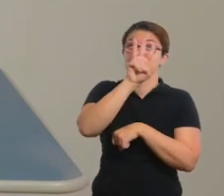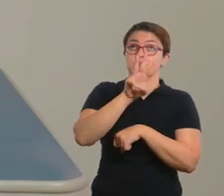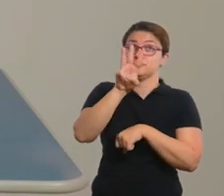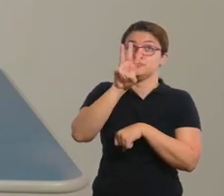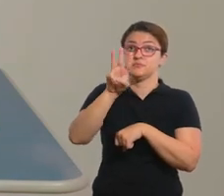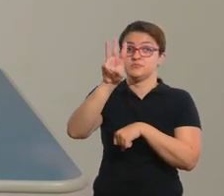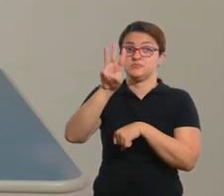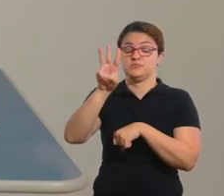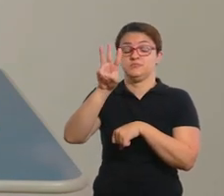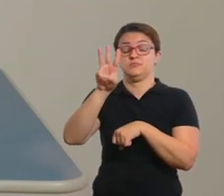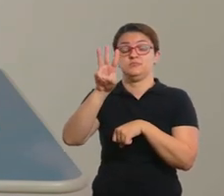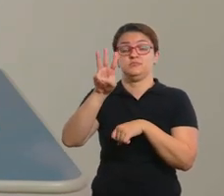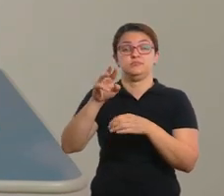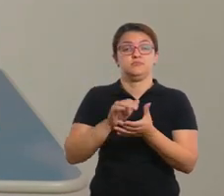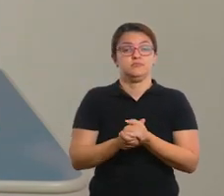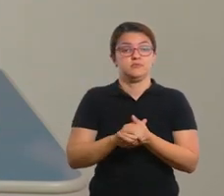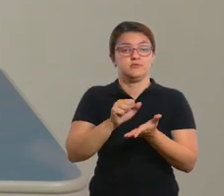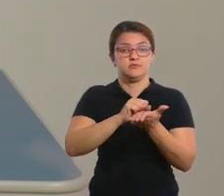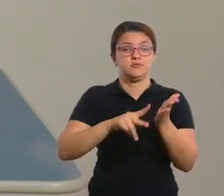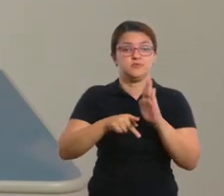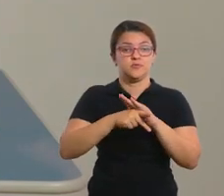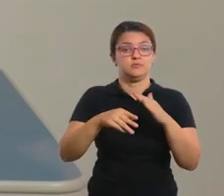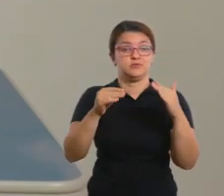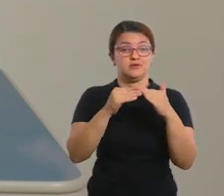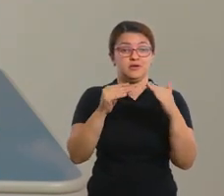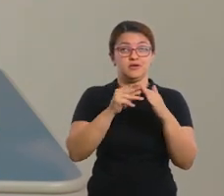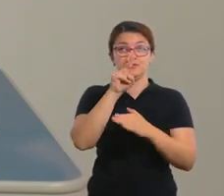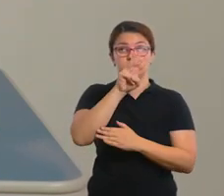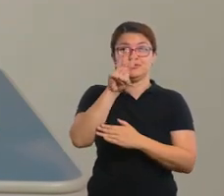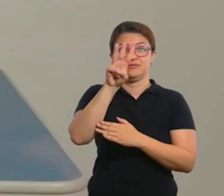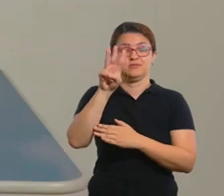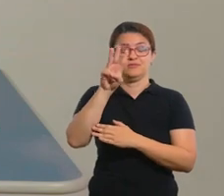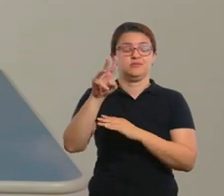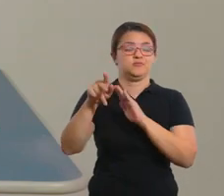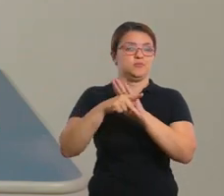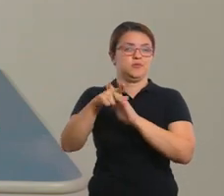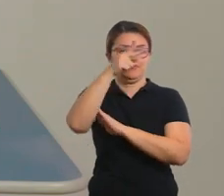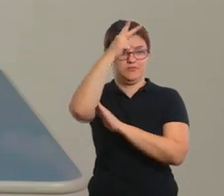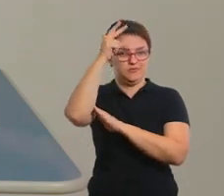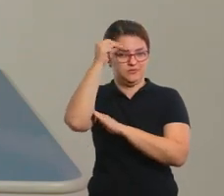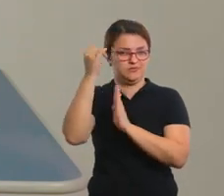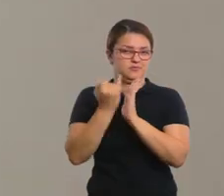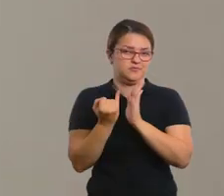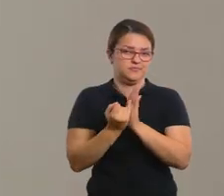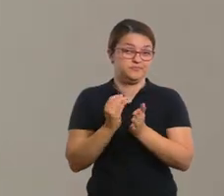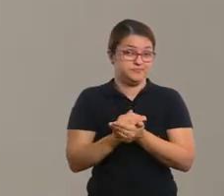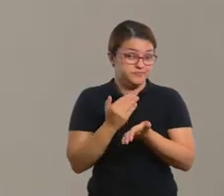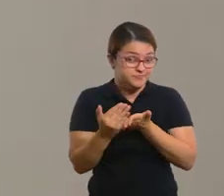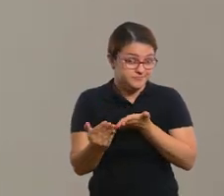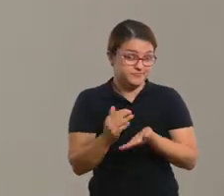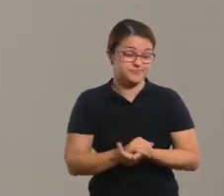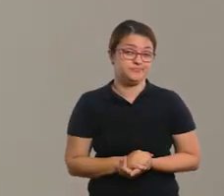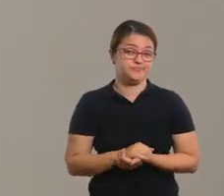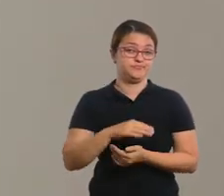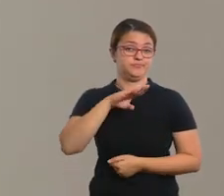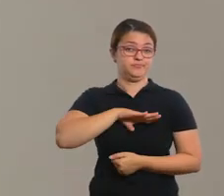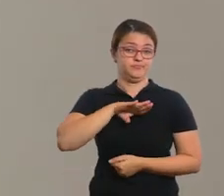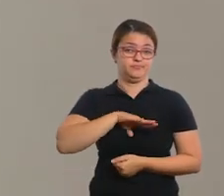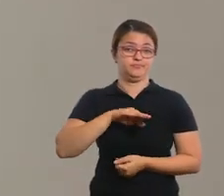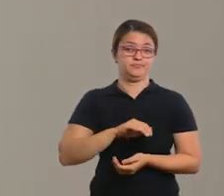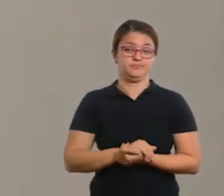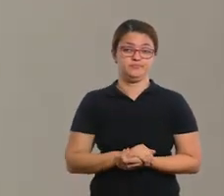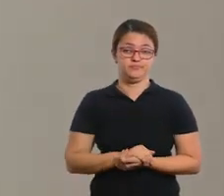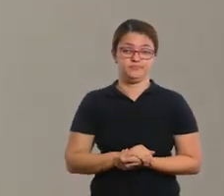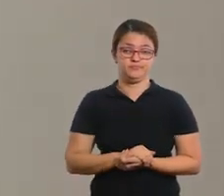no link lição de casa no site da Prefeitura. Bom, vamos começar? Na língua portuguesa,